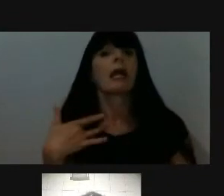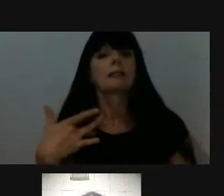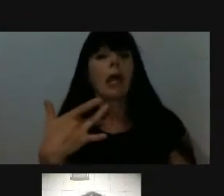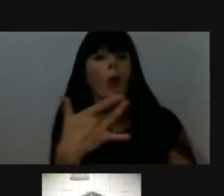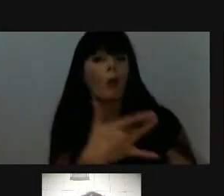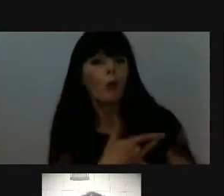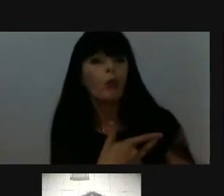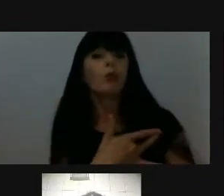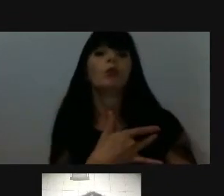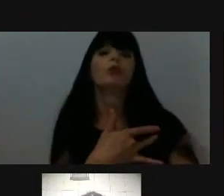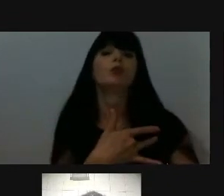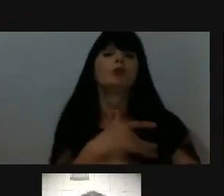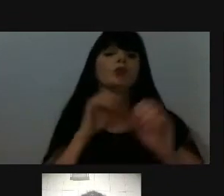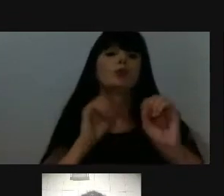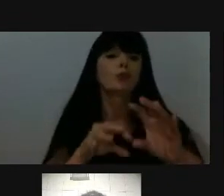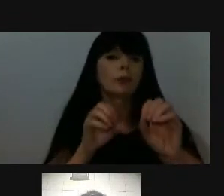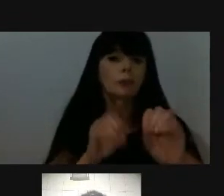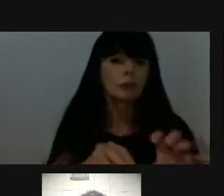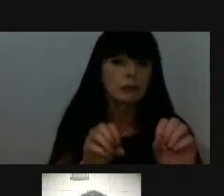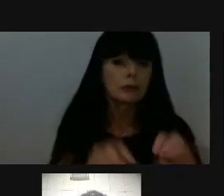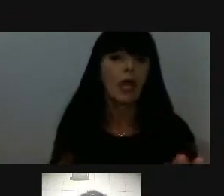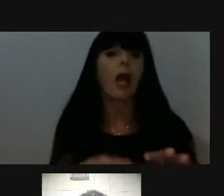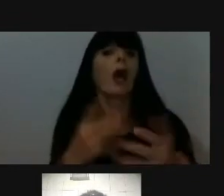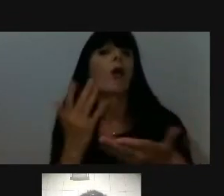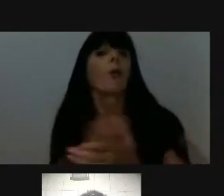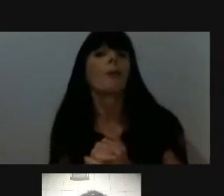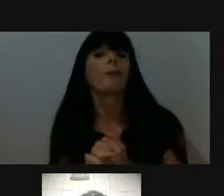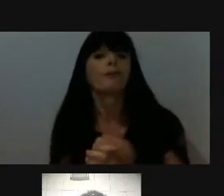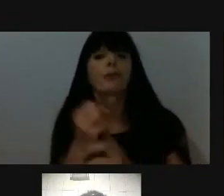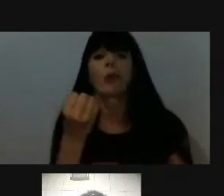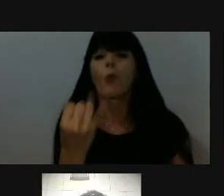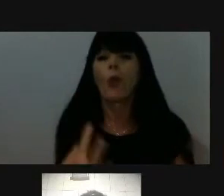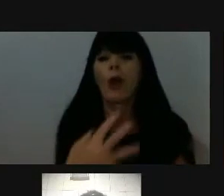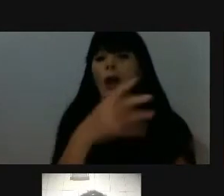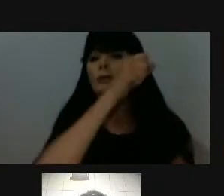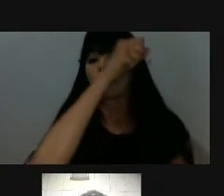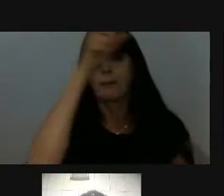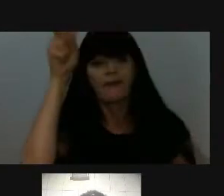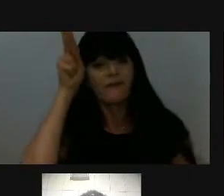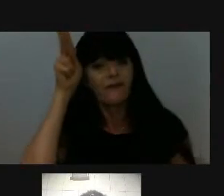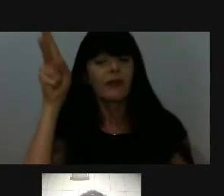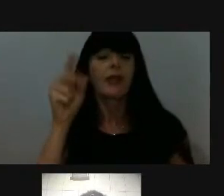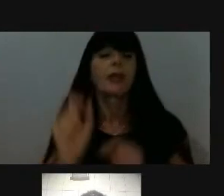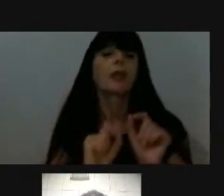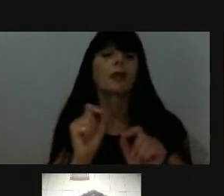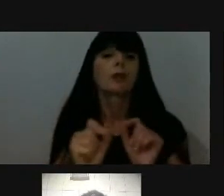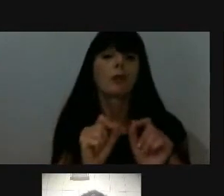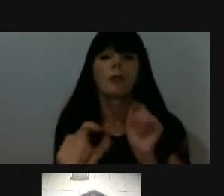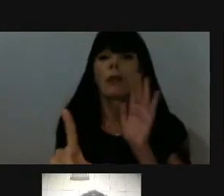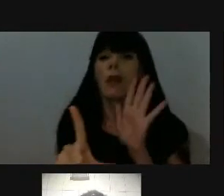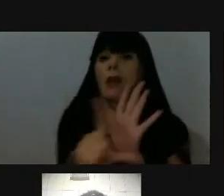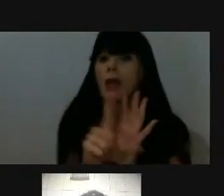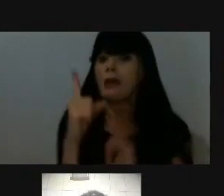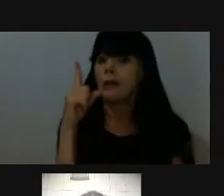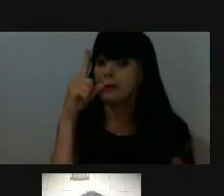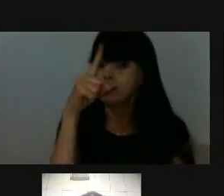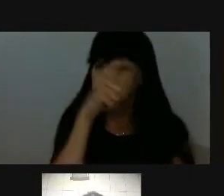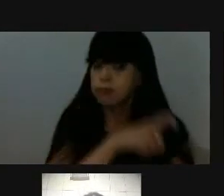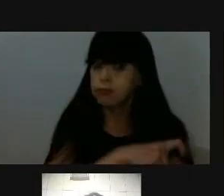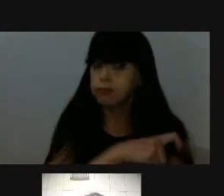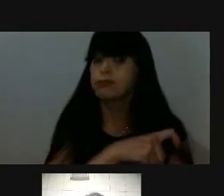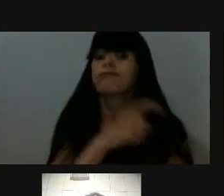vai investir na saúde, em que que ele vai investir em saúde, quanto que prefeito vai investir em educação, o que que ele vai investir em educação, uma lei